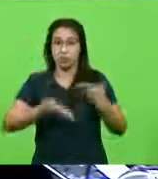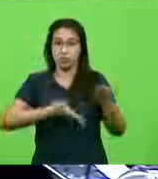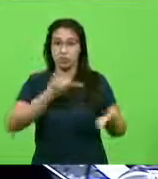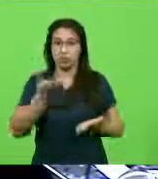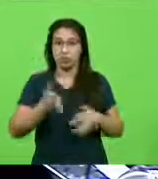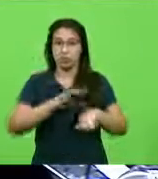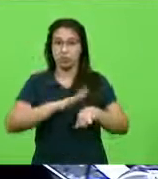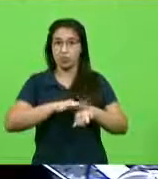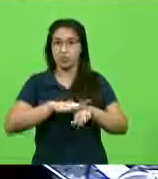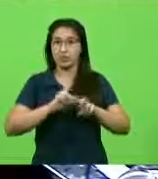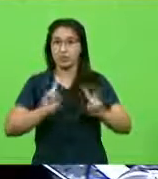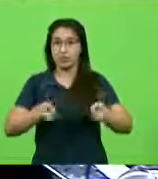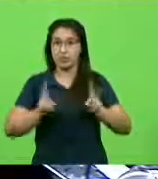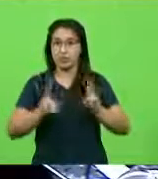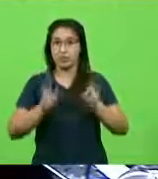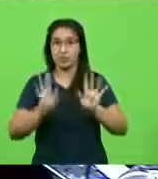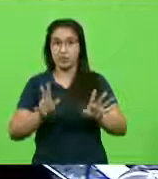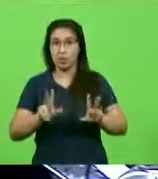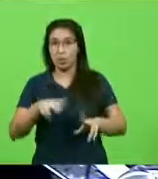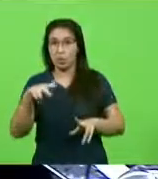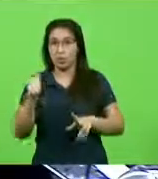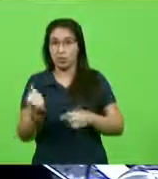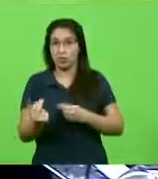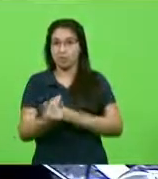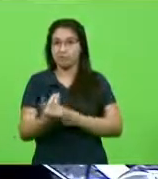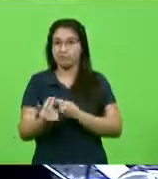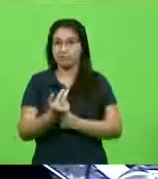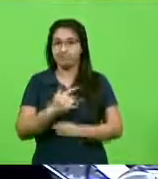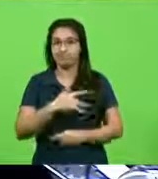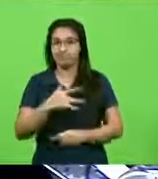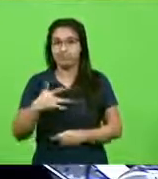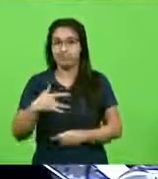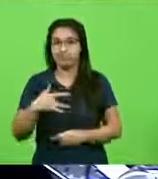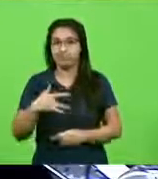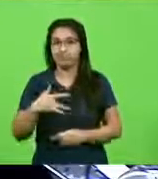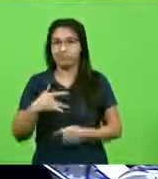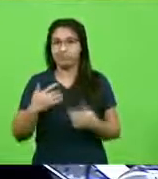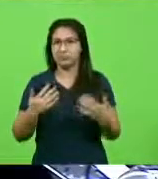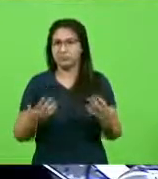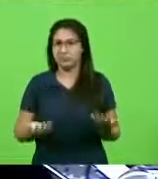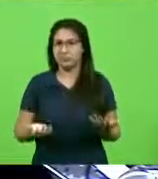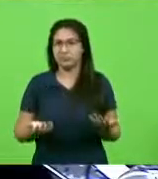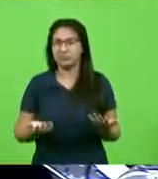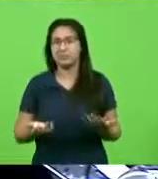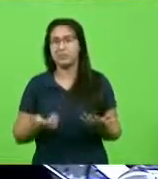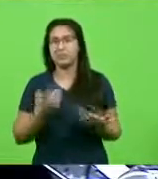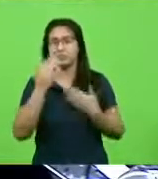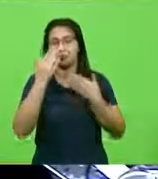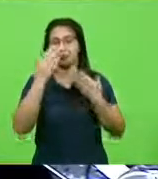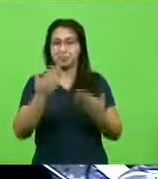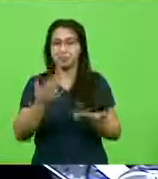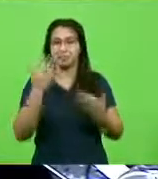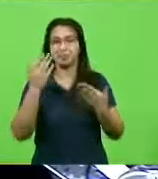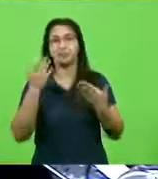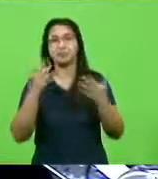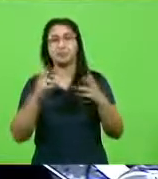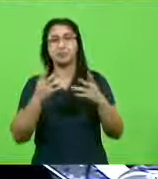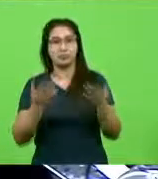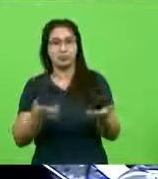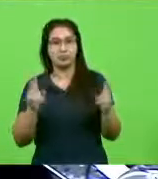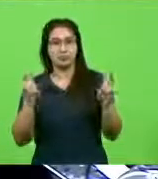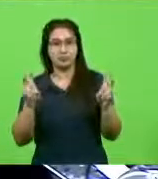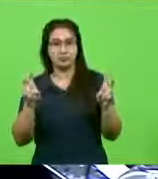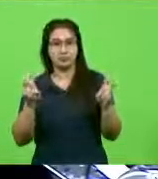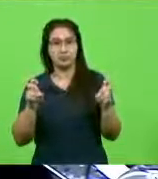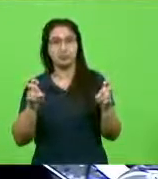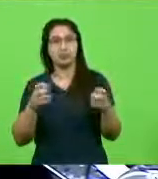doença, mas nunca cuidaram da prevenção, que é a saúde. A vida inteira doença e nunca saúde. Então, esse é o nosso apelo. Eu quero te agradecer e, realmente, nós